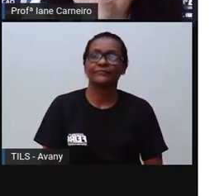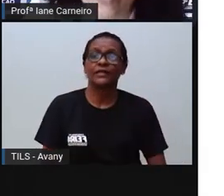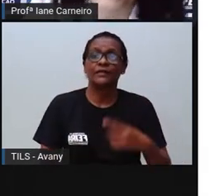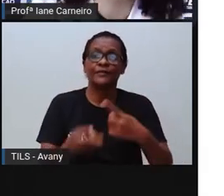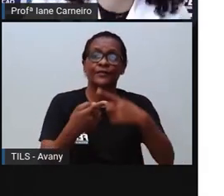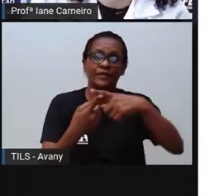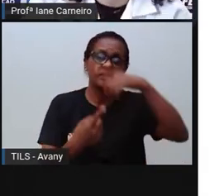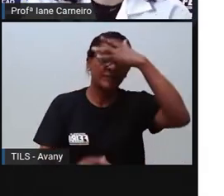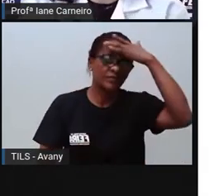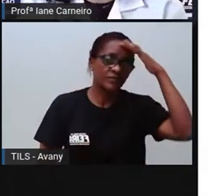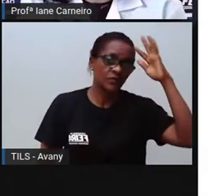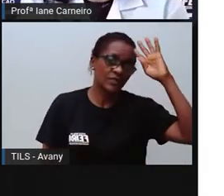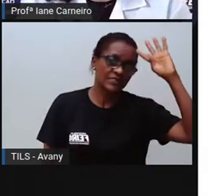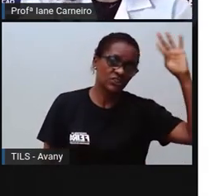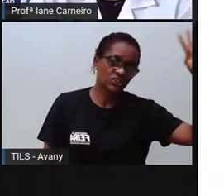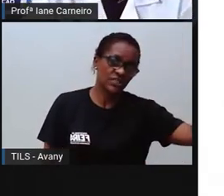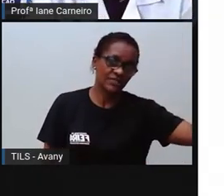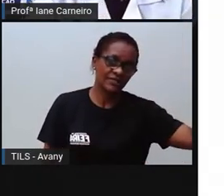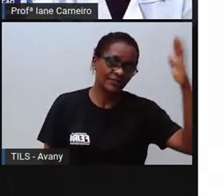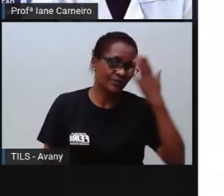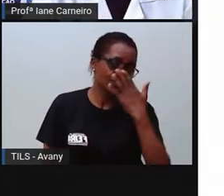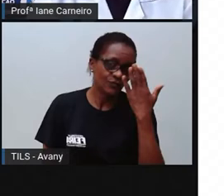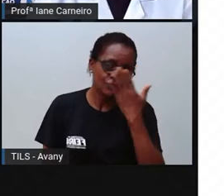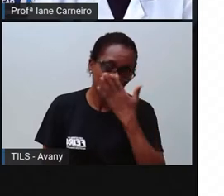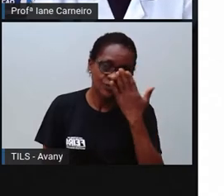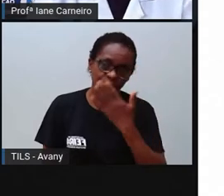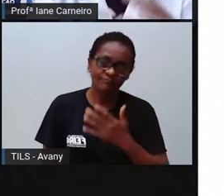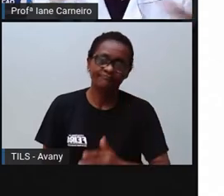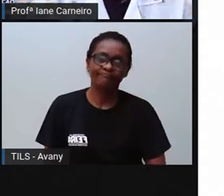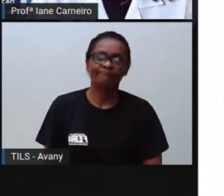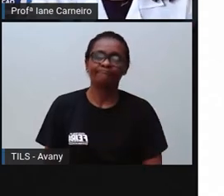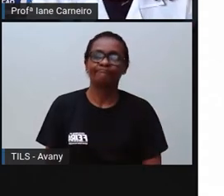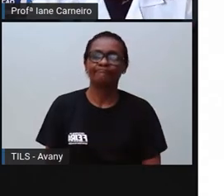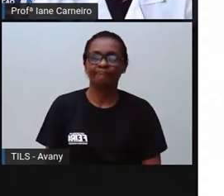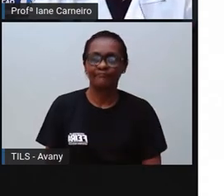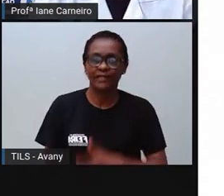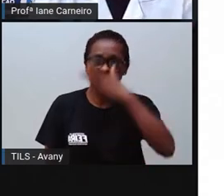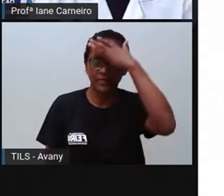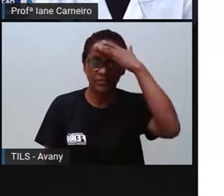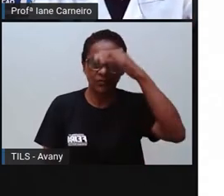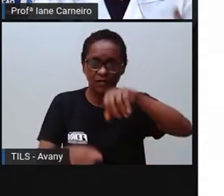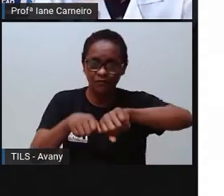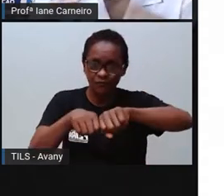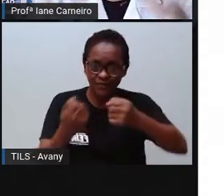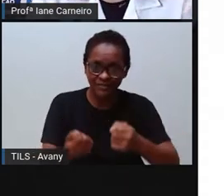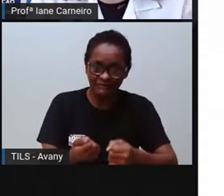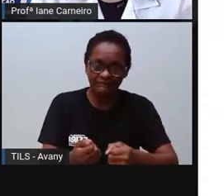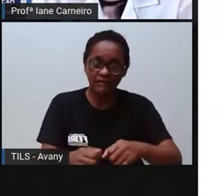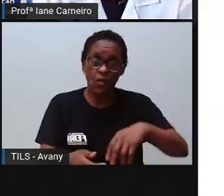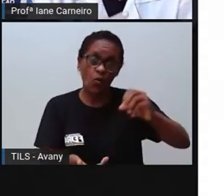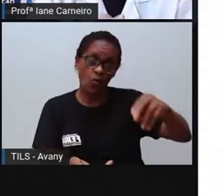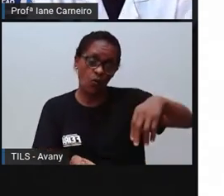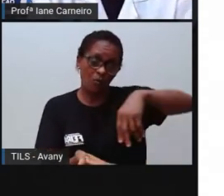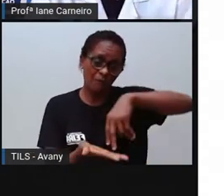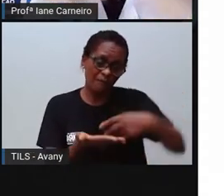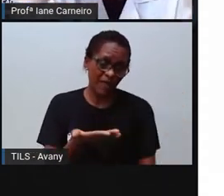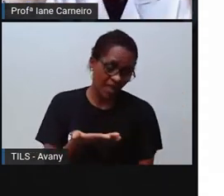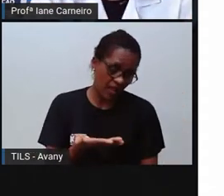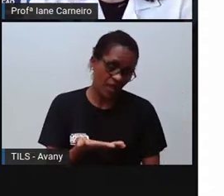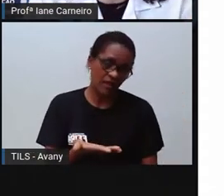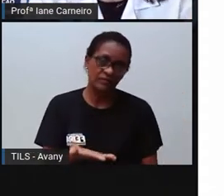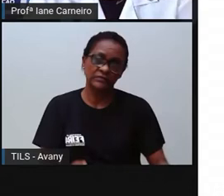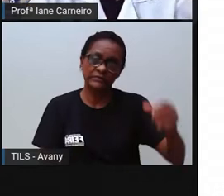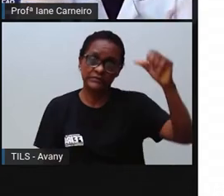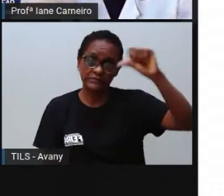quando alguém se machuca em casa. Quando acontece alguma coisa dentro da nossa casa, que